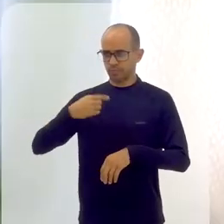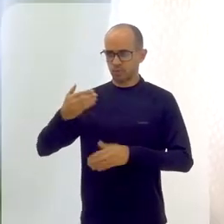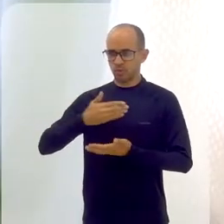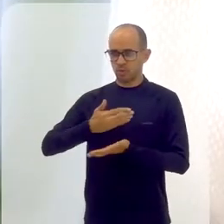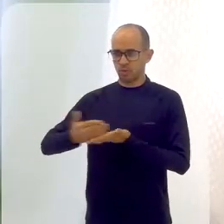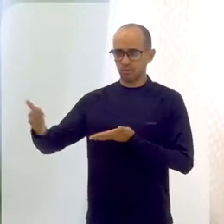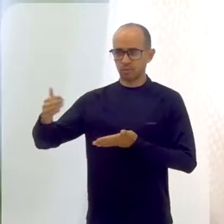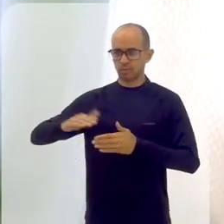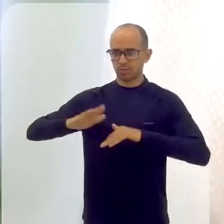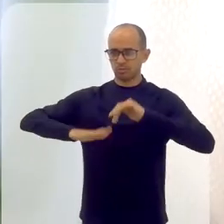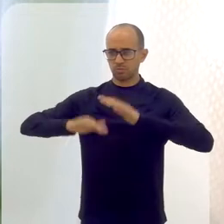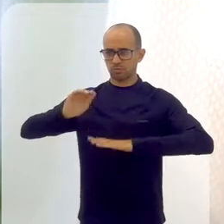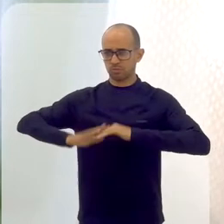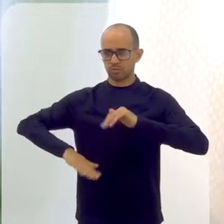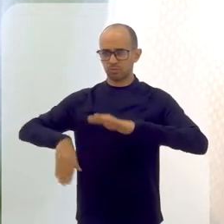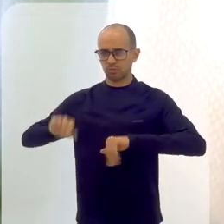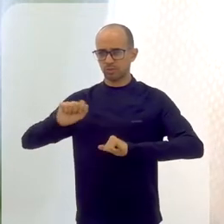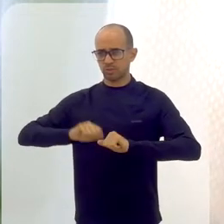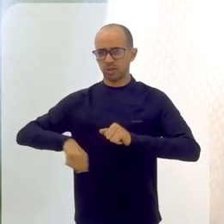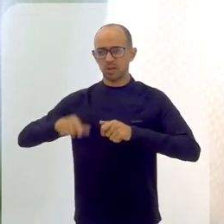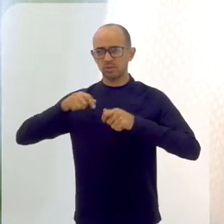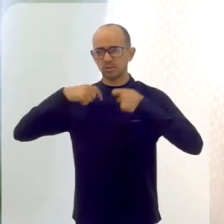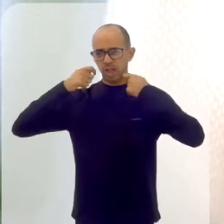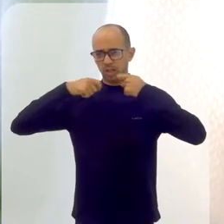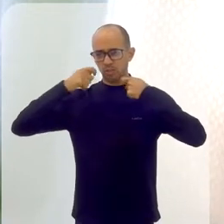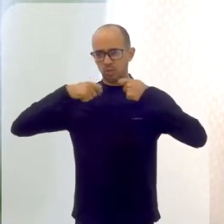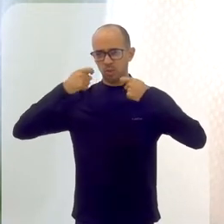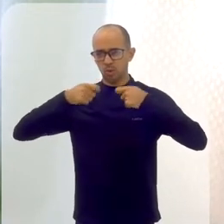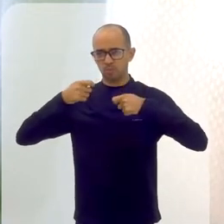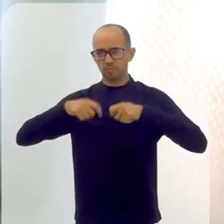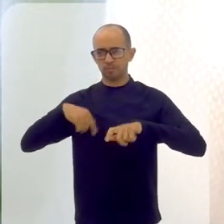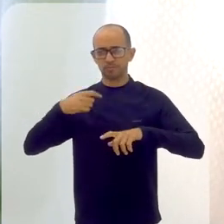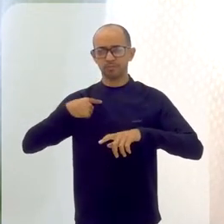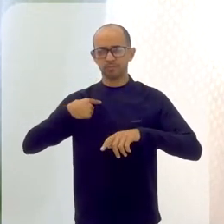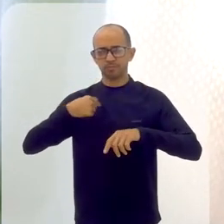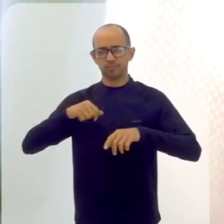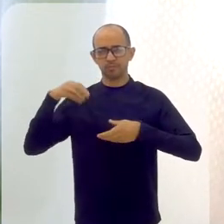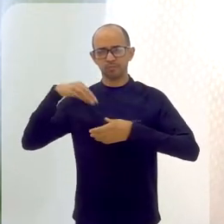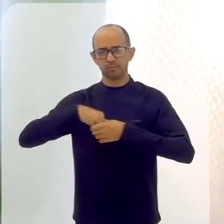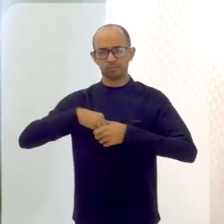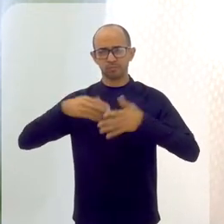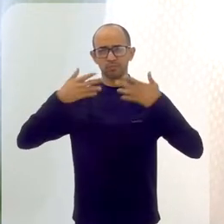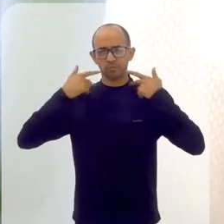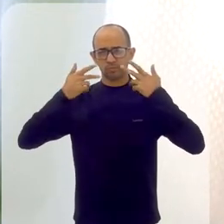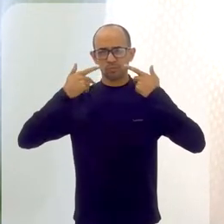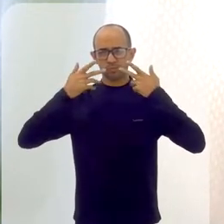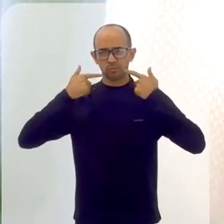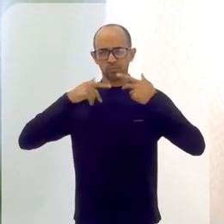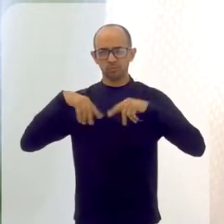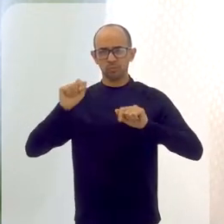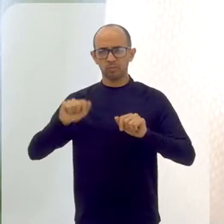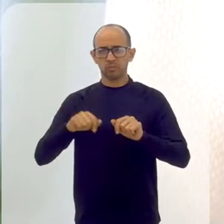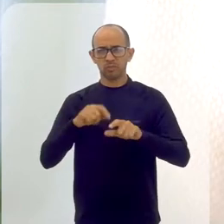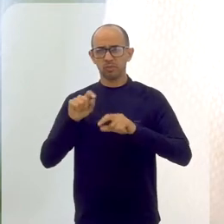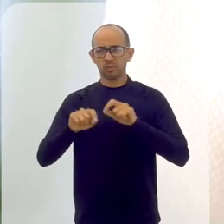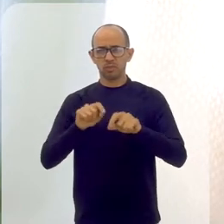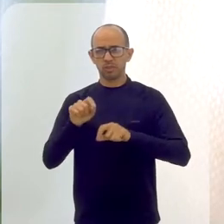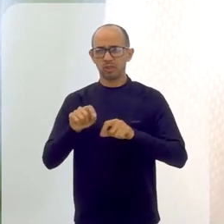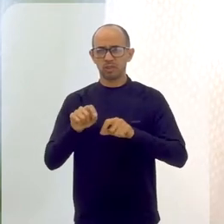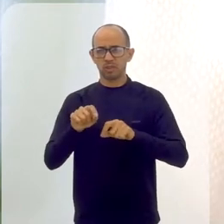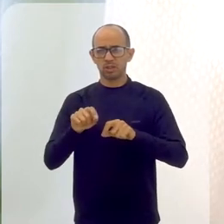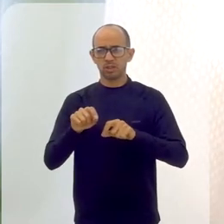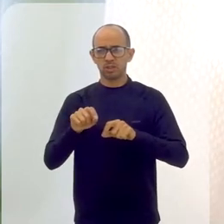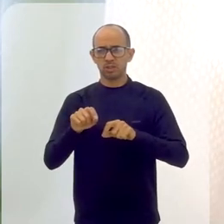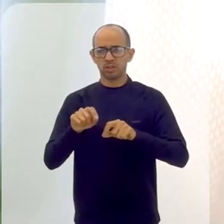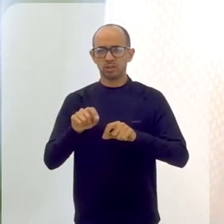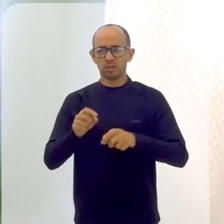eu comecei minha carreira profissional querendo ser ator, né? E dentro do trabalho do teatro, junto com a própria companhia, eu